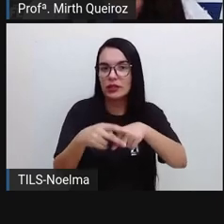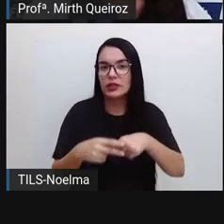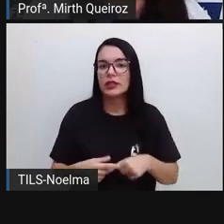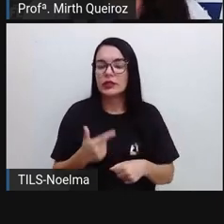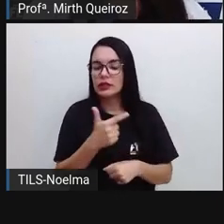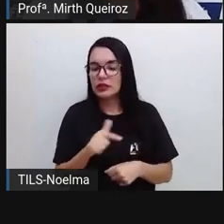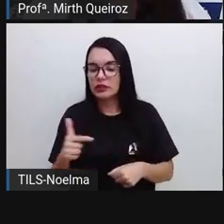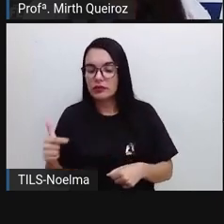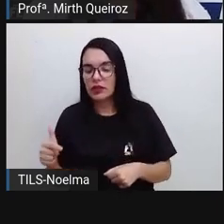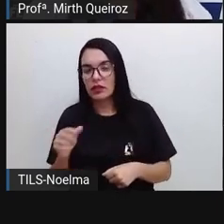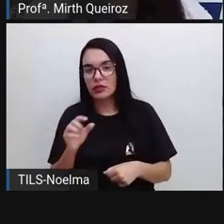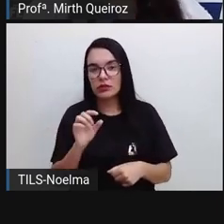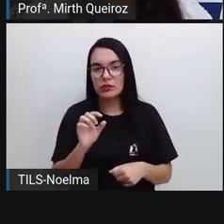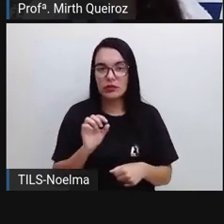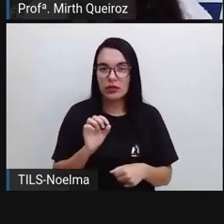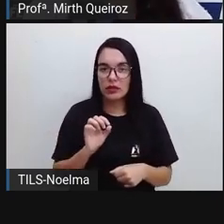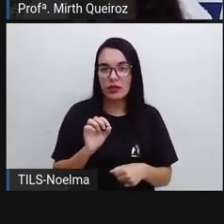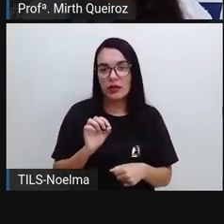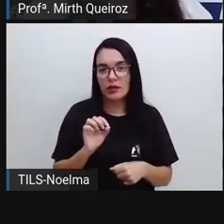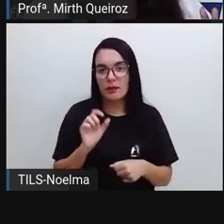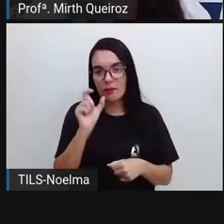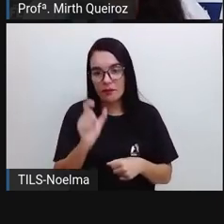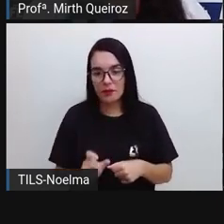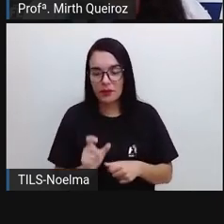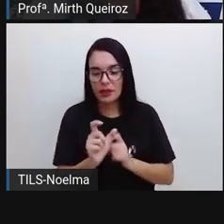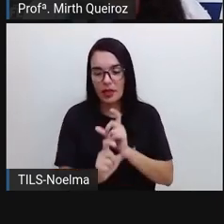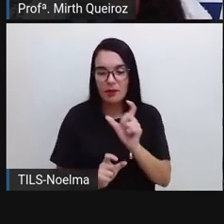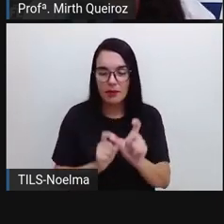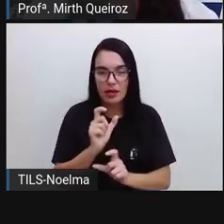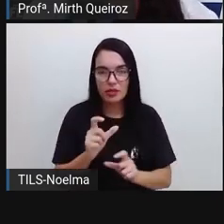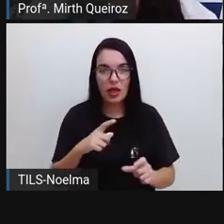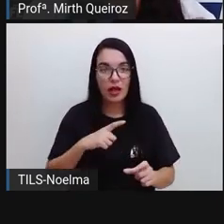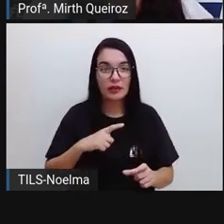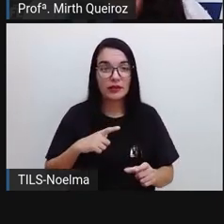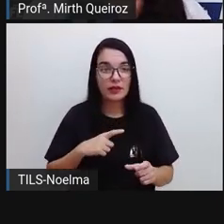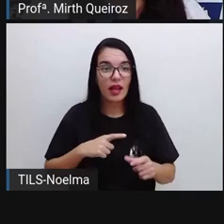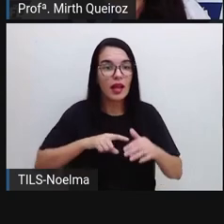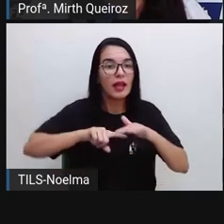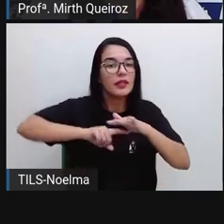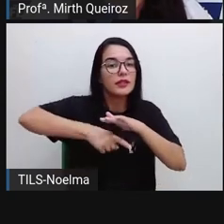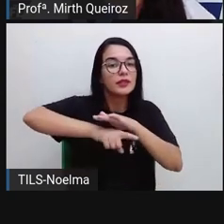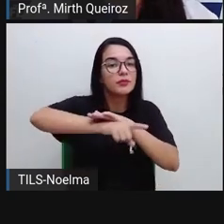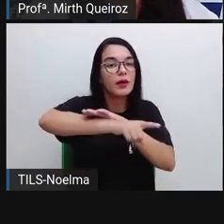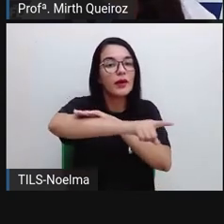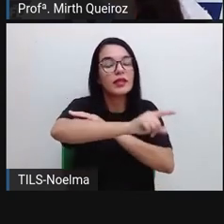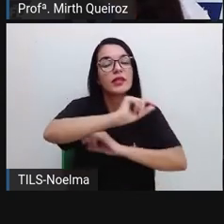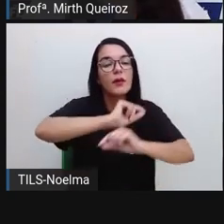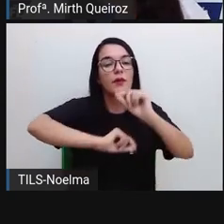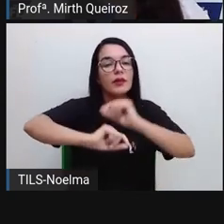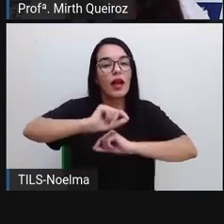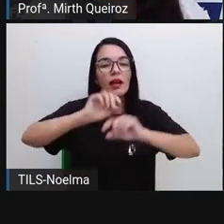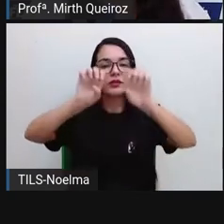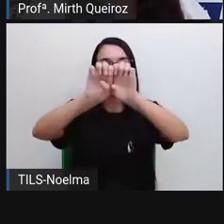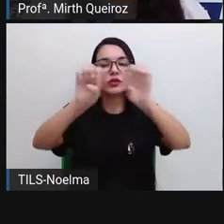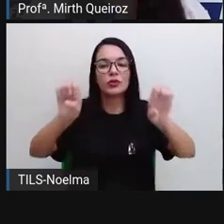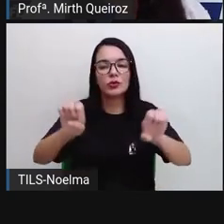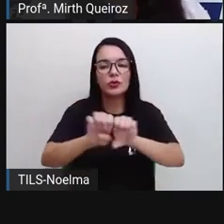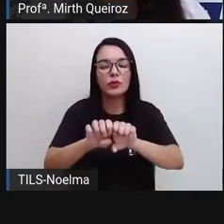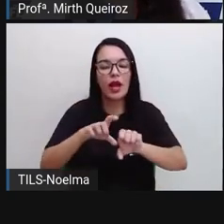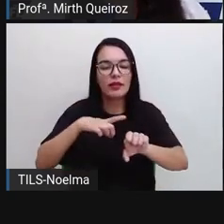Os efeitos visuais. Ou seja, sua estrutura vai ter forma de